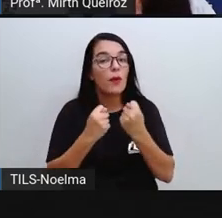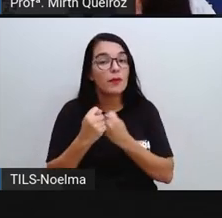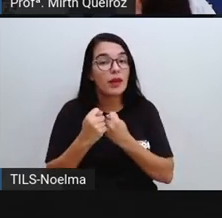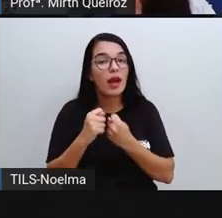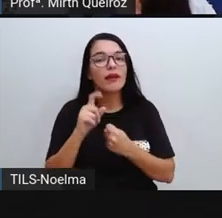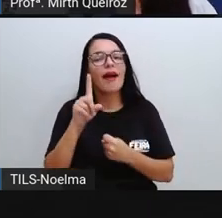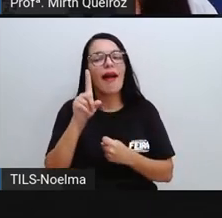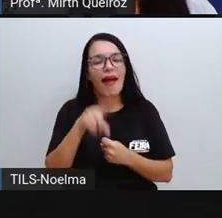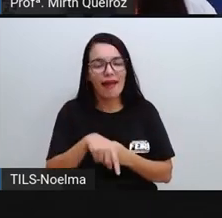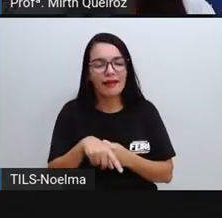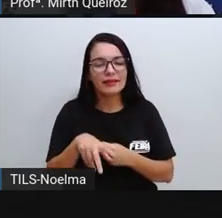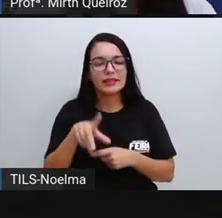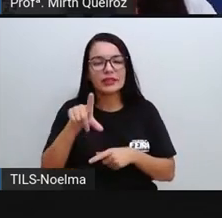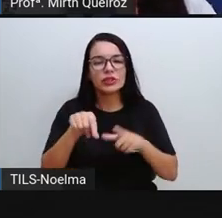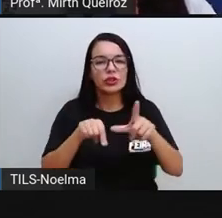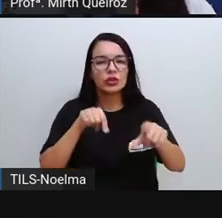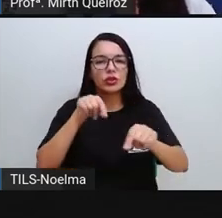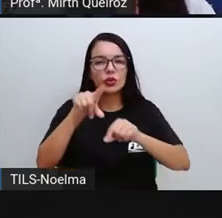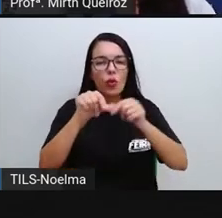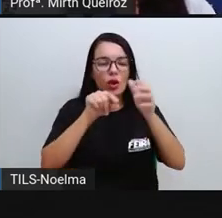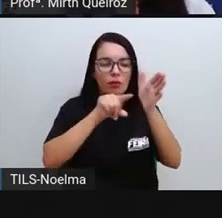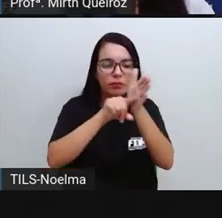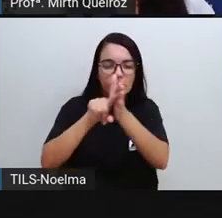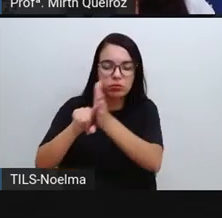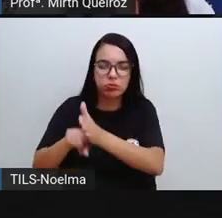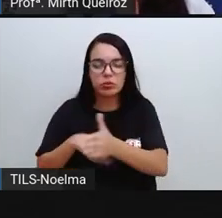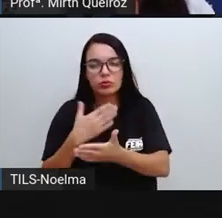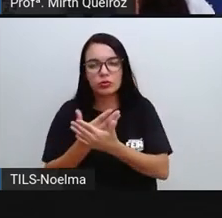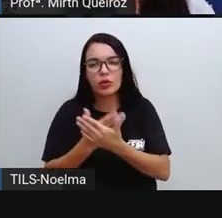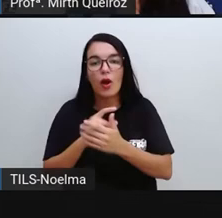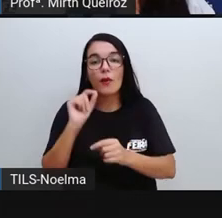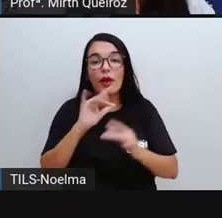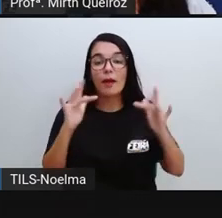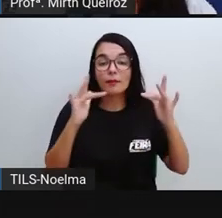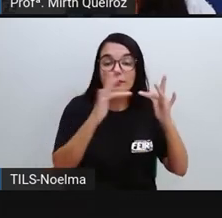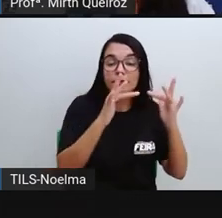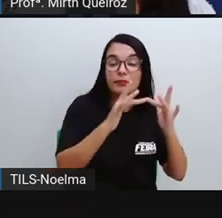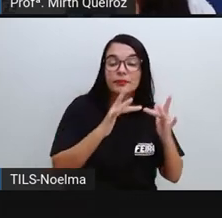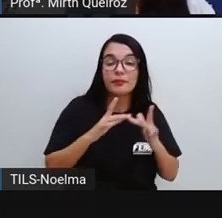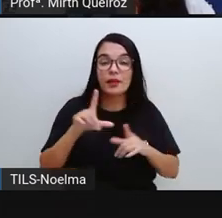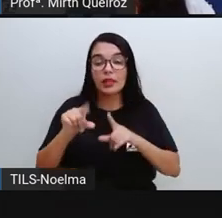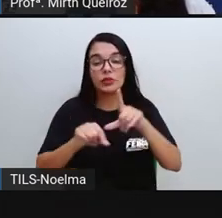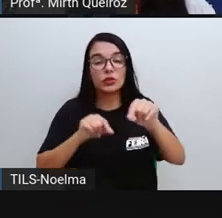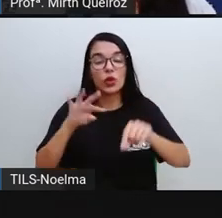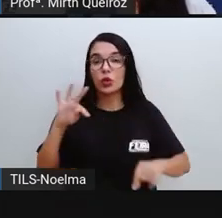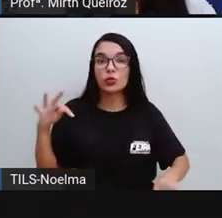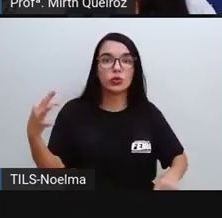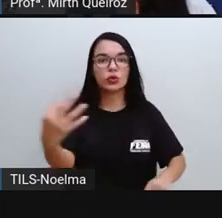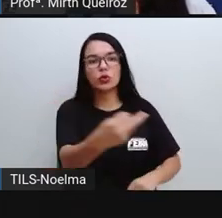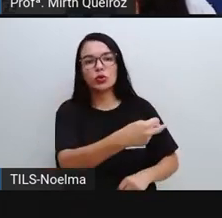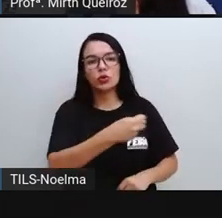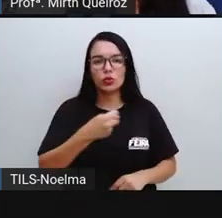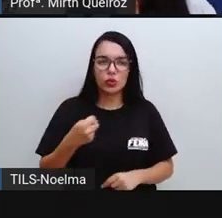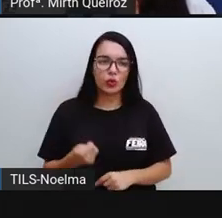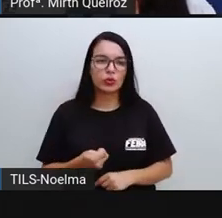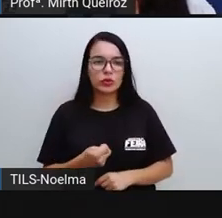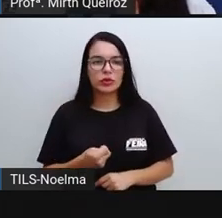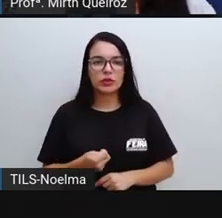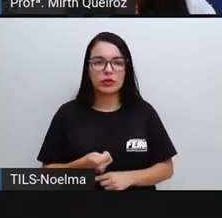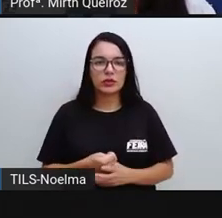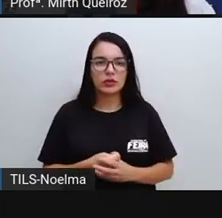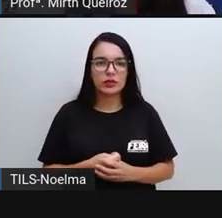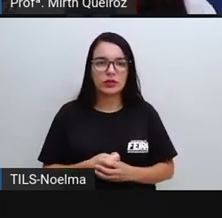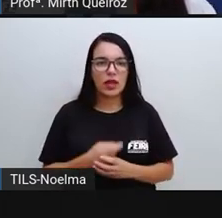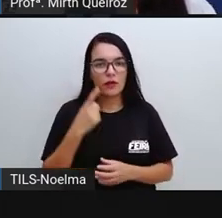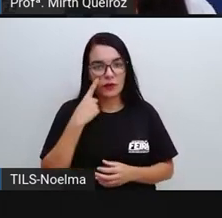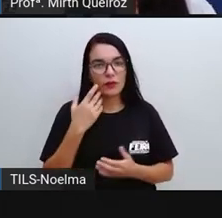dos indivíduos, o que vai possibilitar aí a compatibilidade das escolhas de todos, né? Como a gente viu aí na nossa